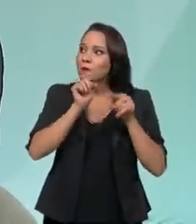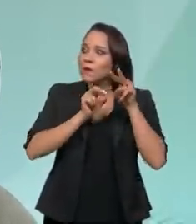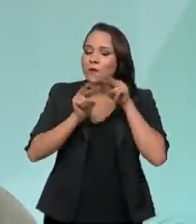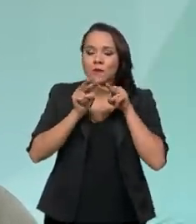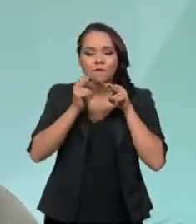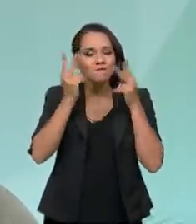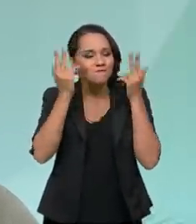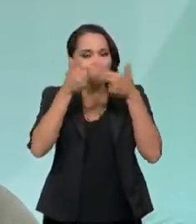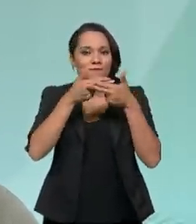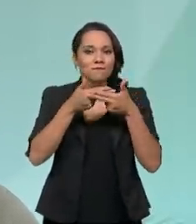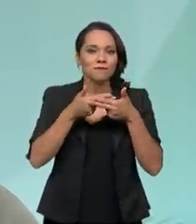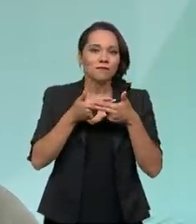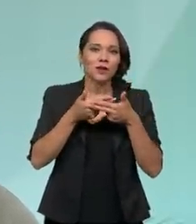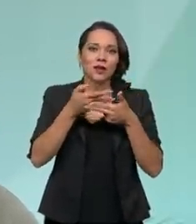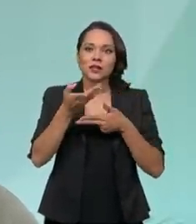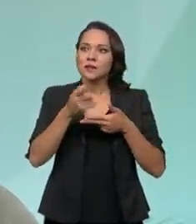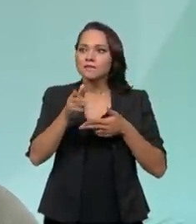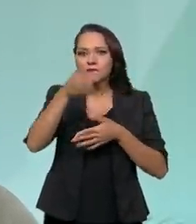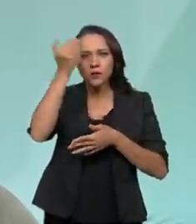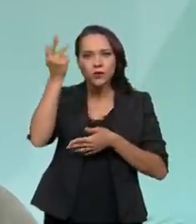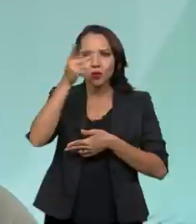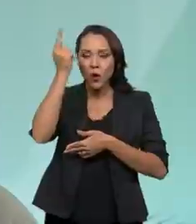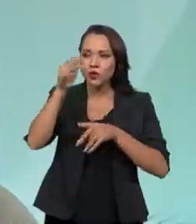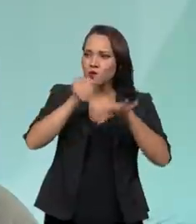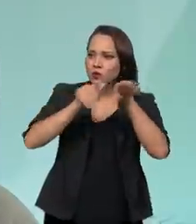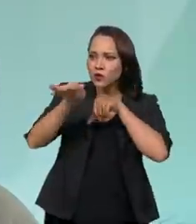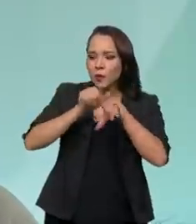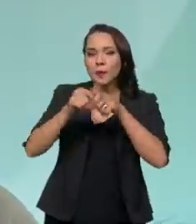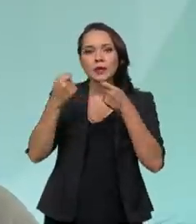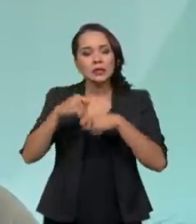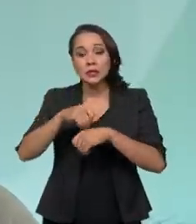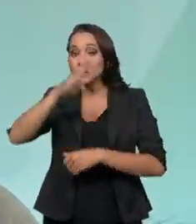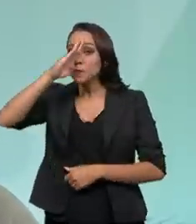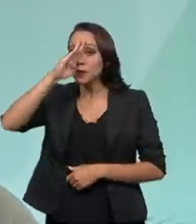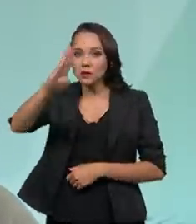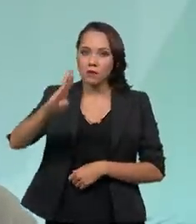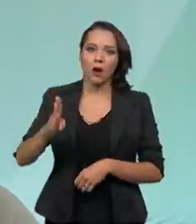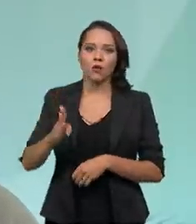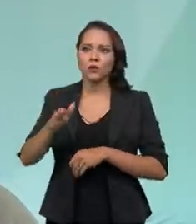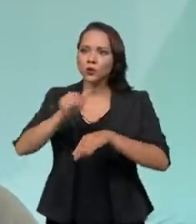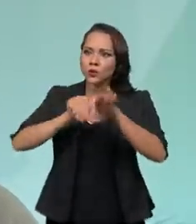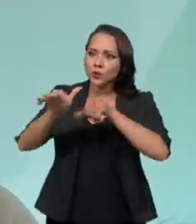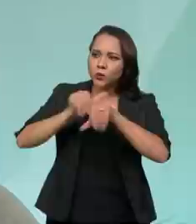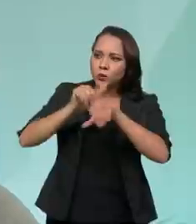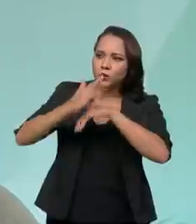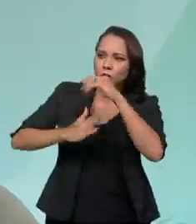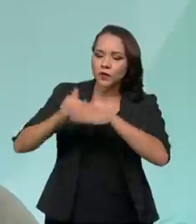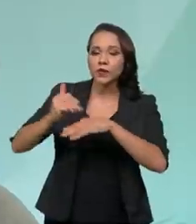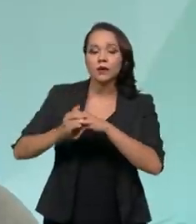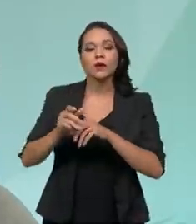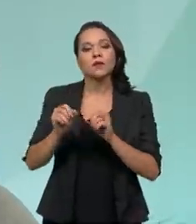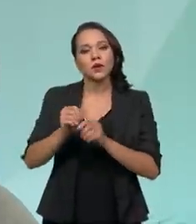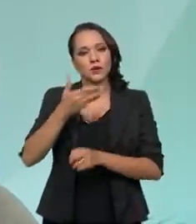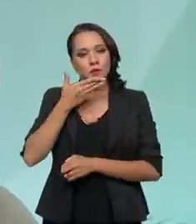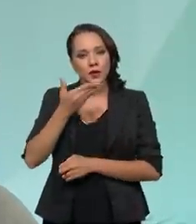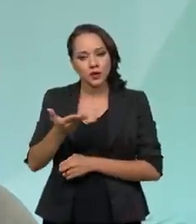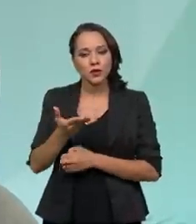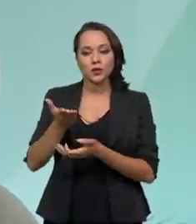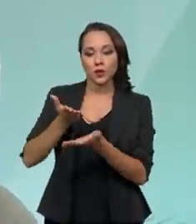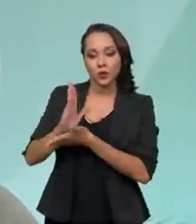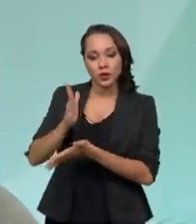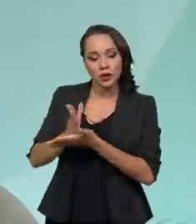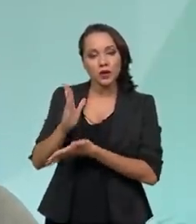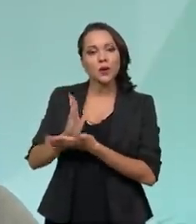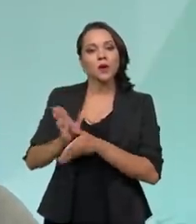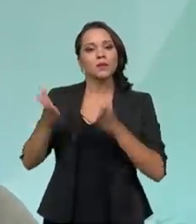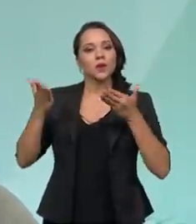a mobilização de pessoal tem que ser destacada como uma coisa de primeira ordem. Nós fizemos um pedido de autorização